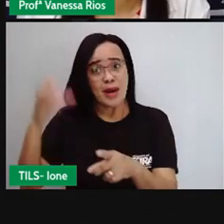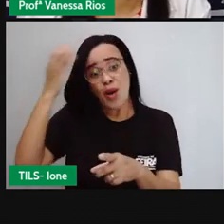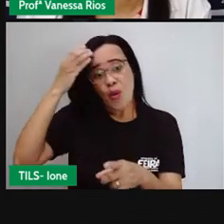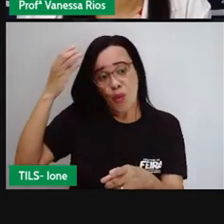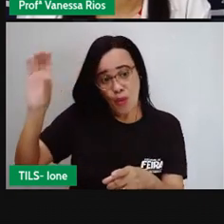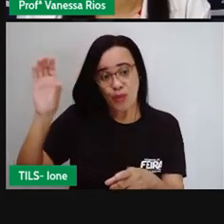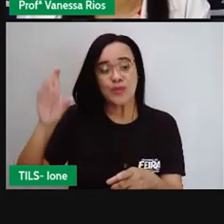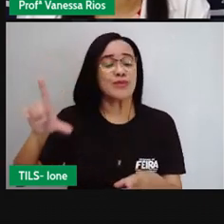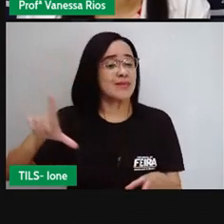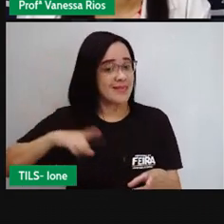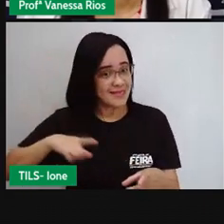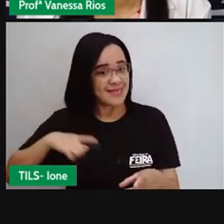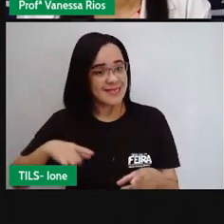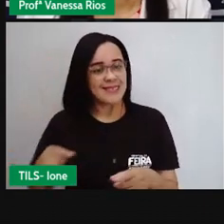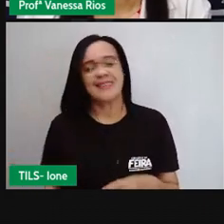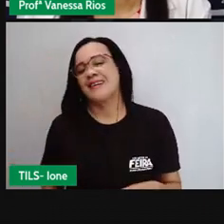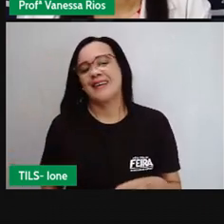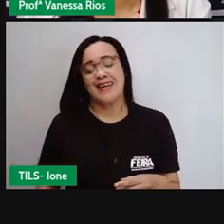aí pelos portugueses,